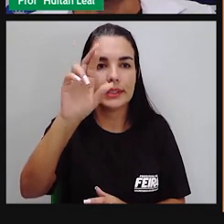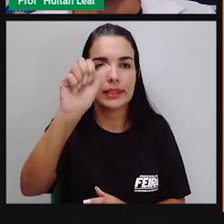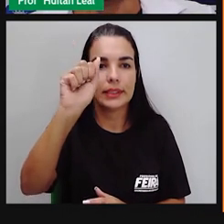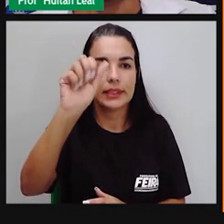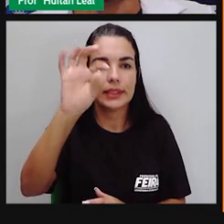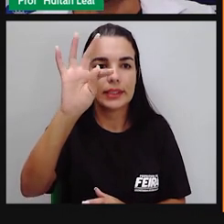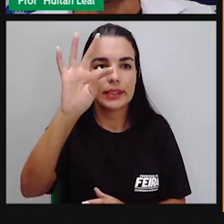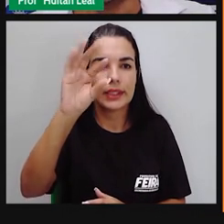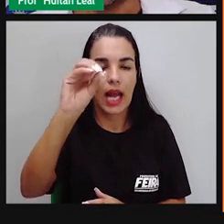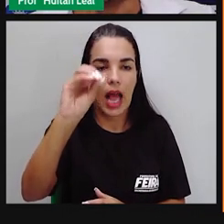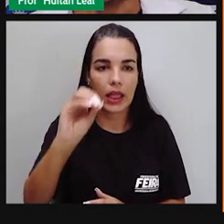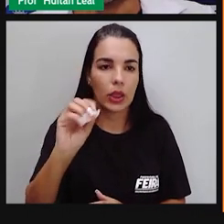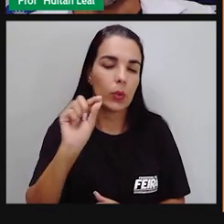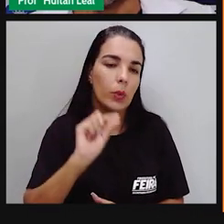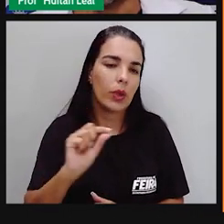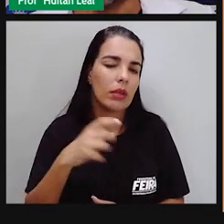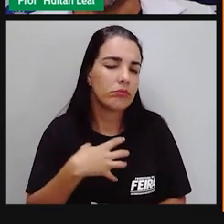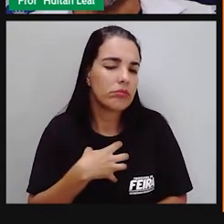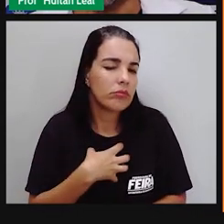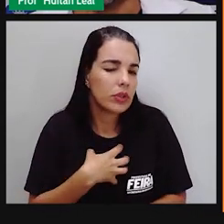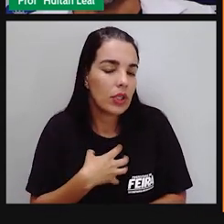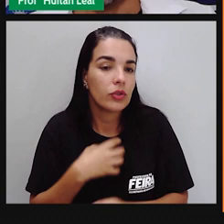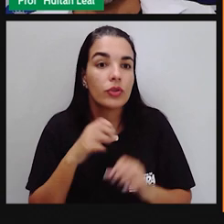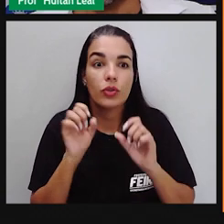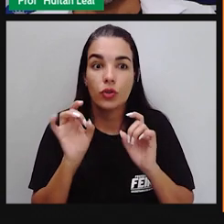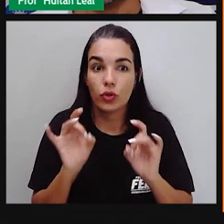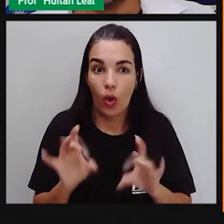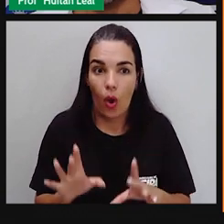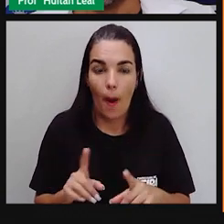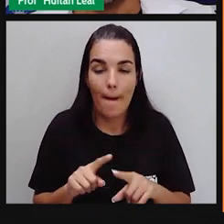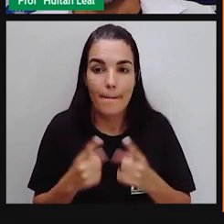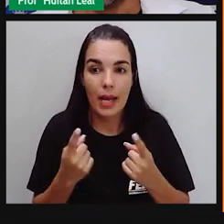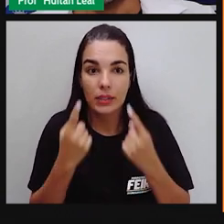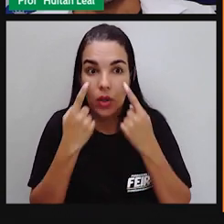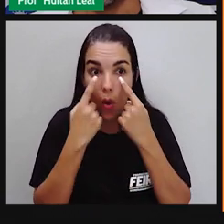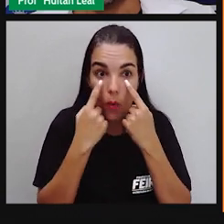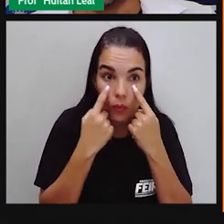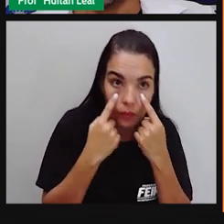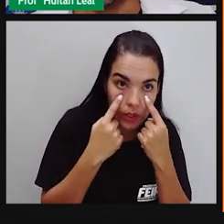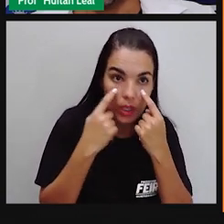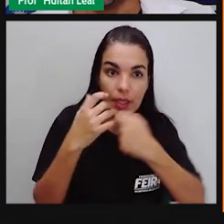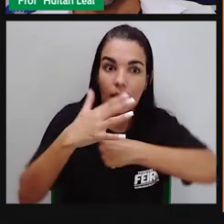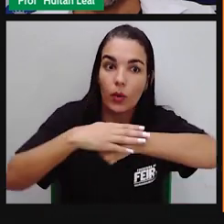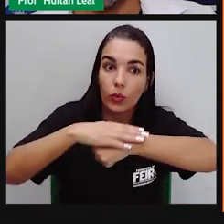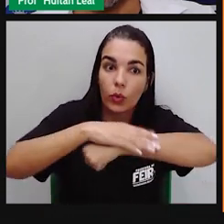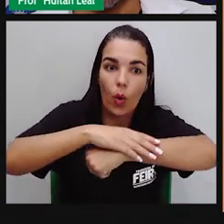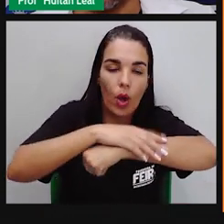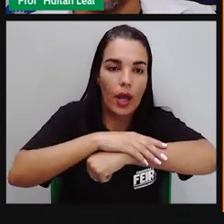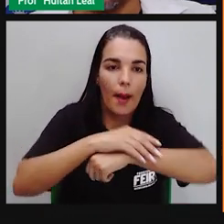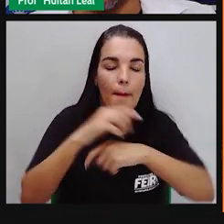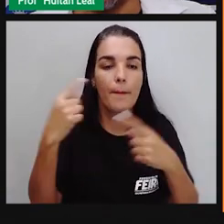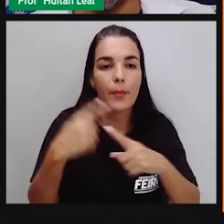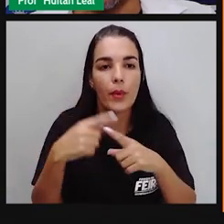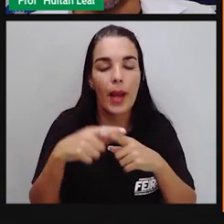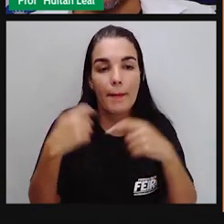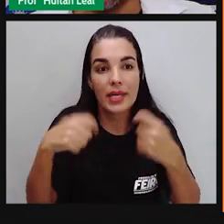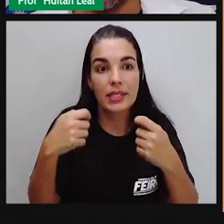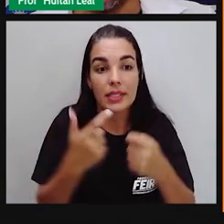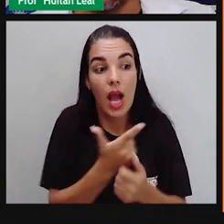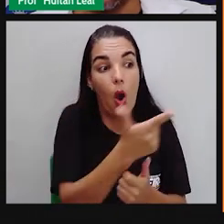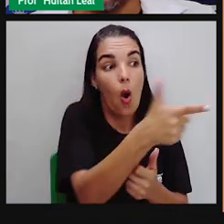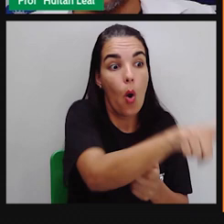O substantivo abstrato, ele tem existência dependente de outro ser. O